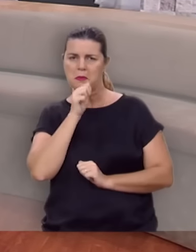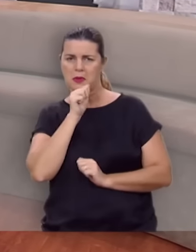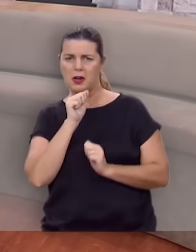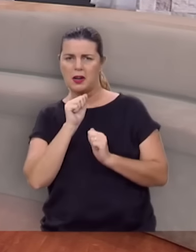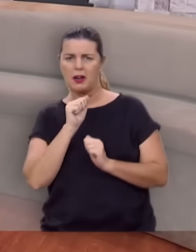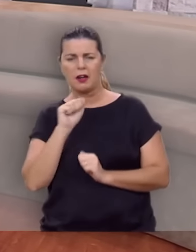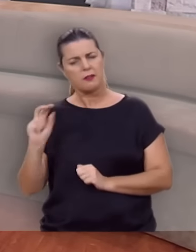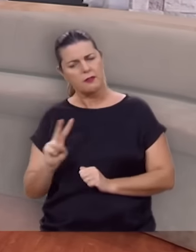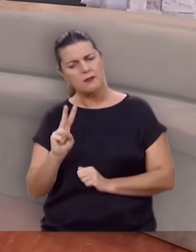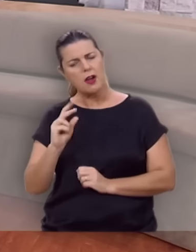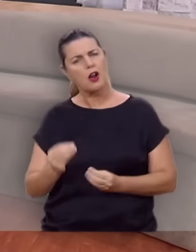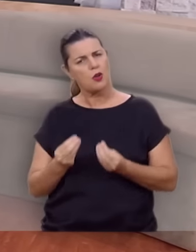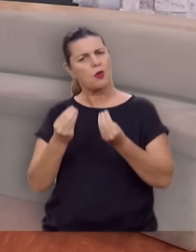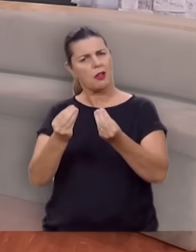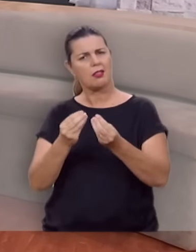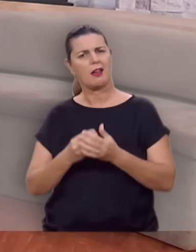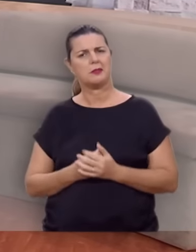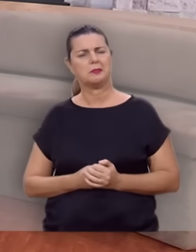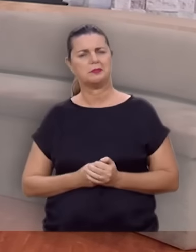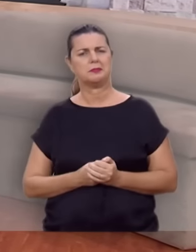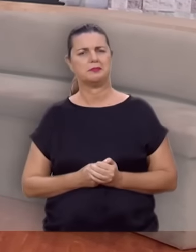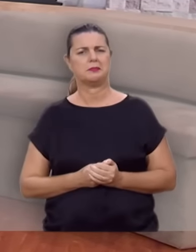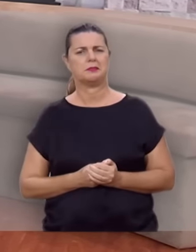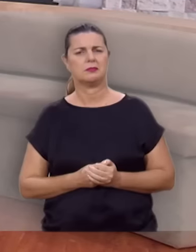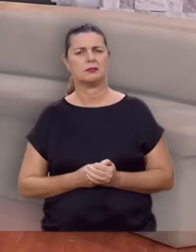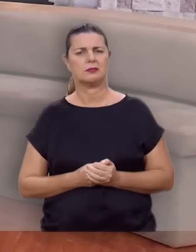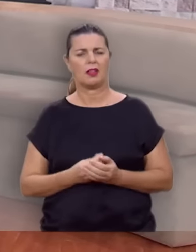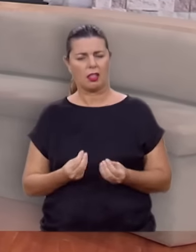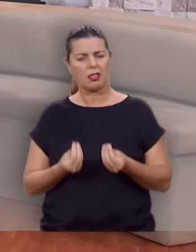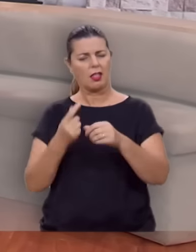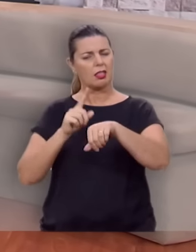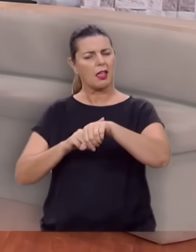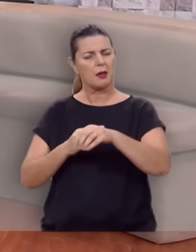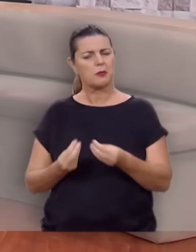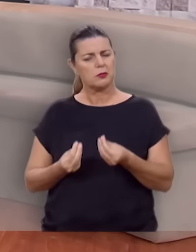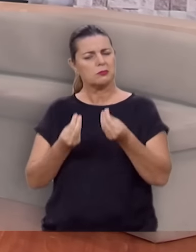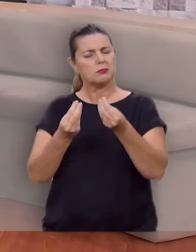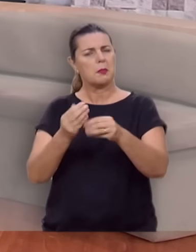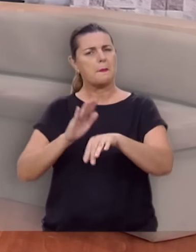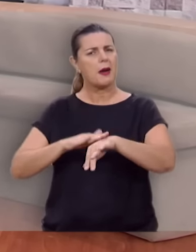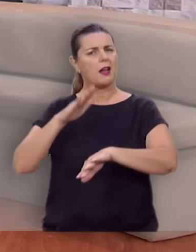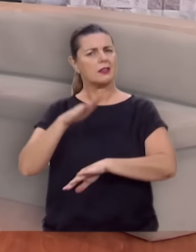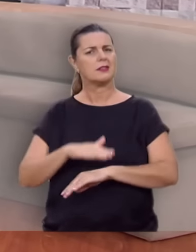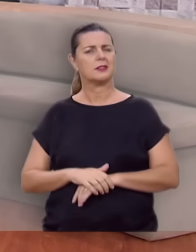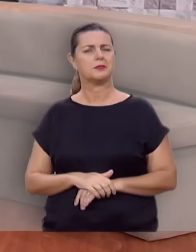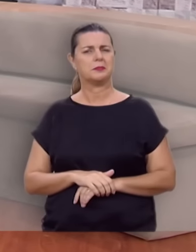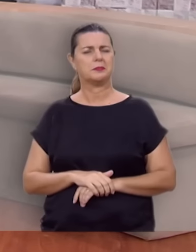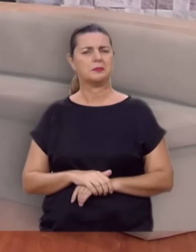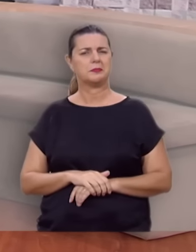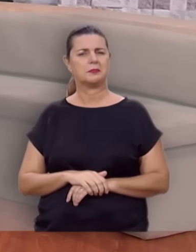ainda com você, valorize sua mãe. Dedique mais tempo à sua mãe.